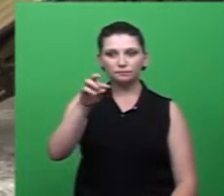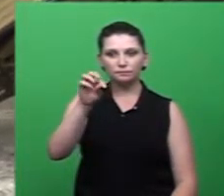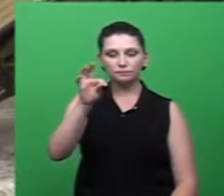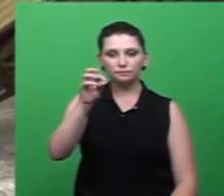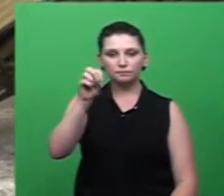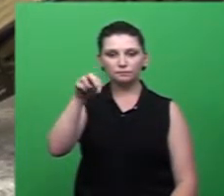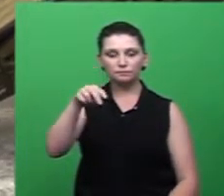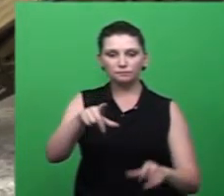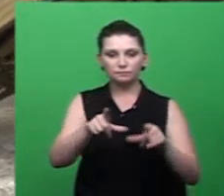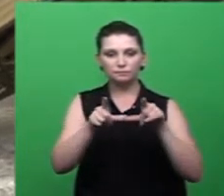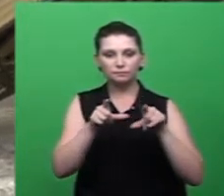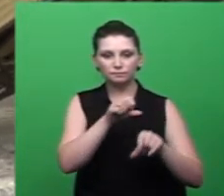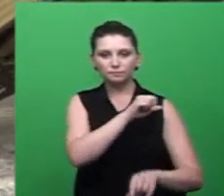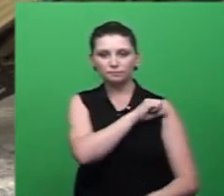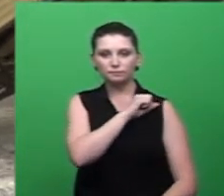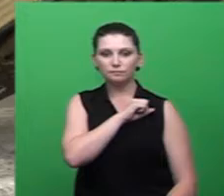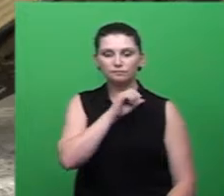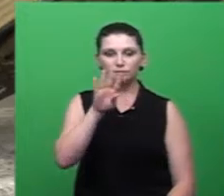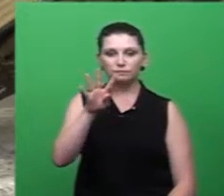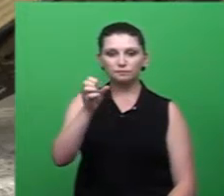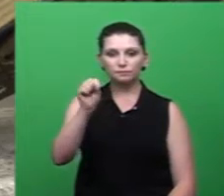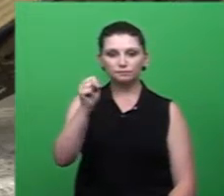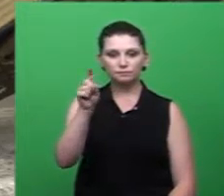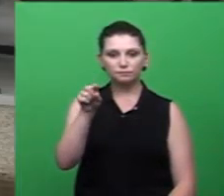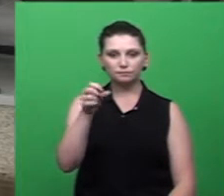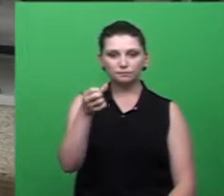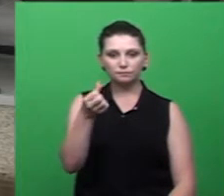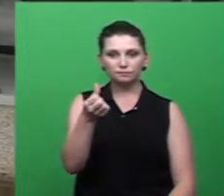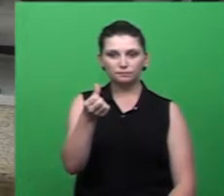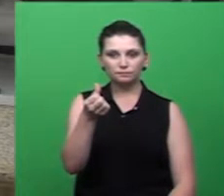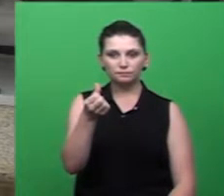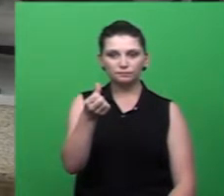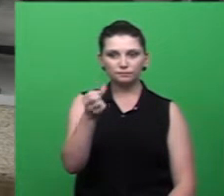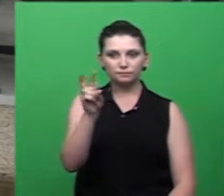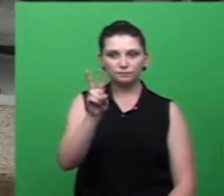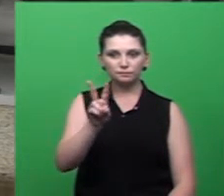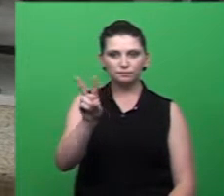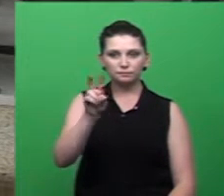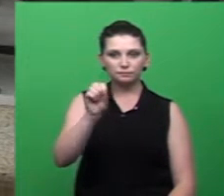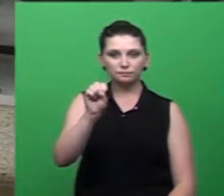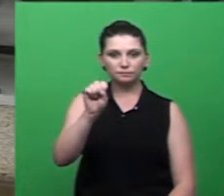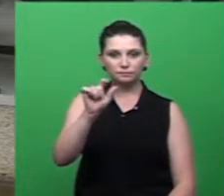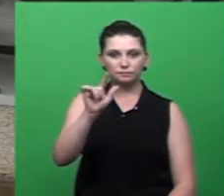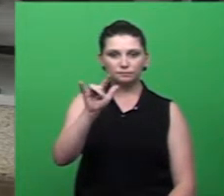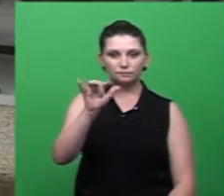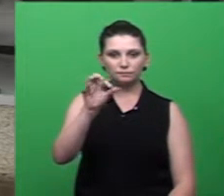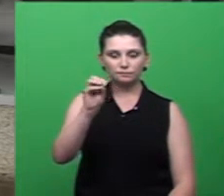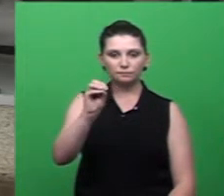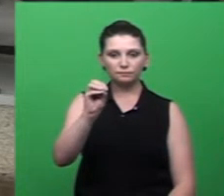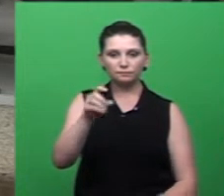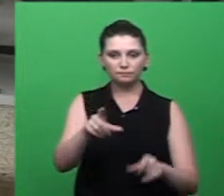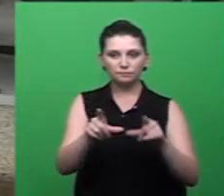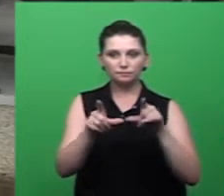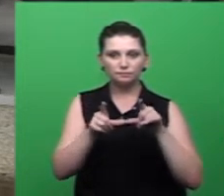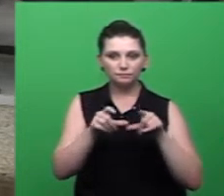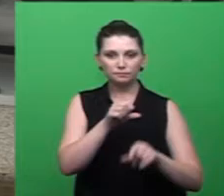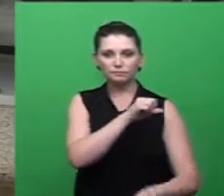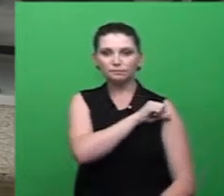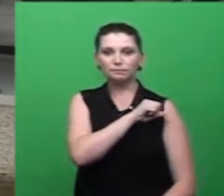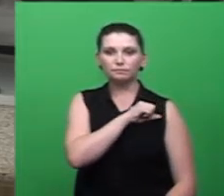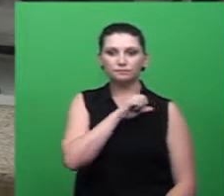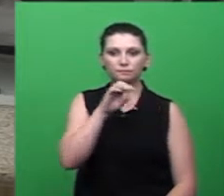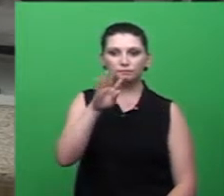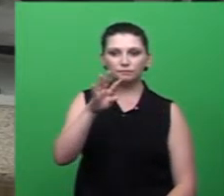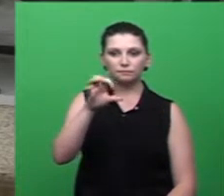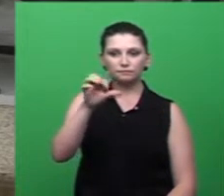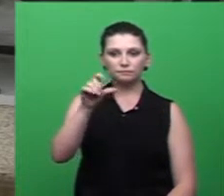Requerimento 048, barra 2016, de autoria do vereador Salésio Lima. Requerimento 049, barra